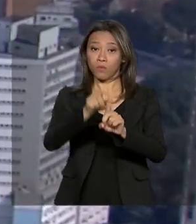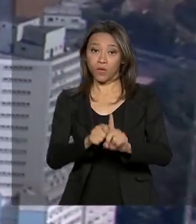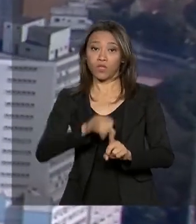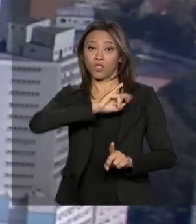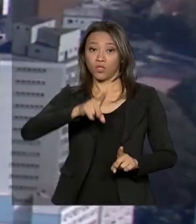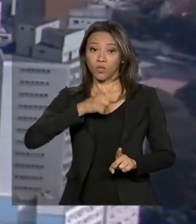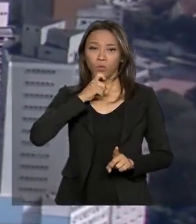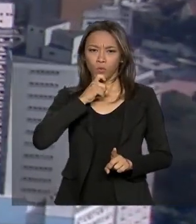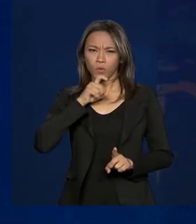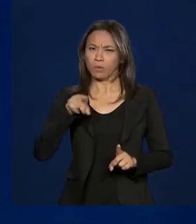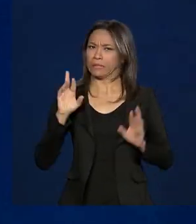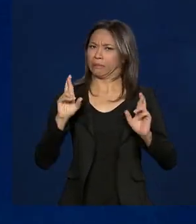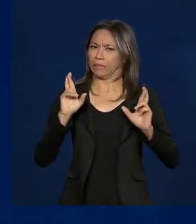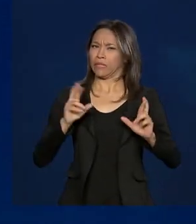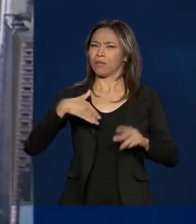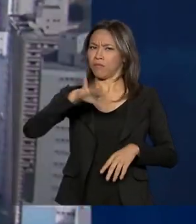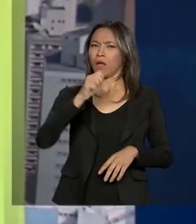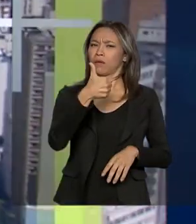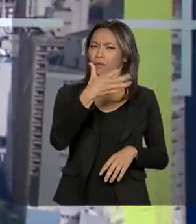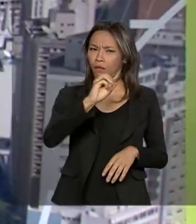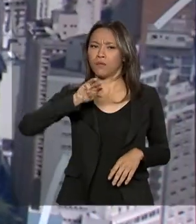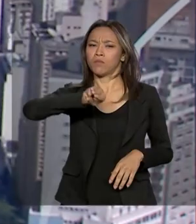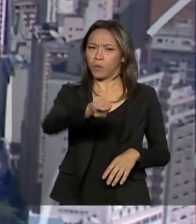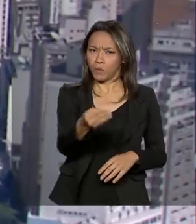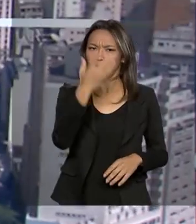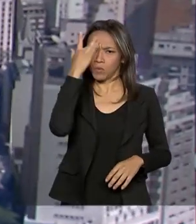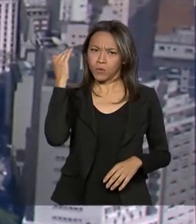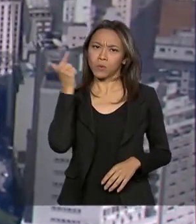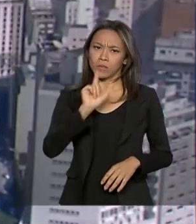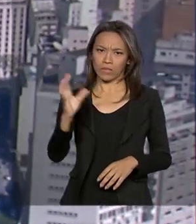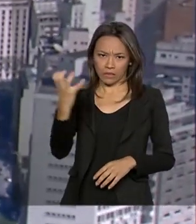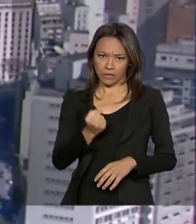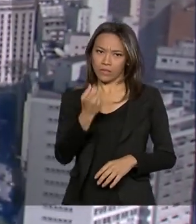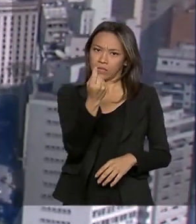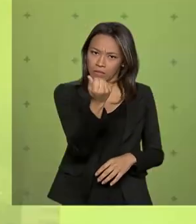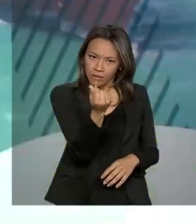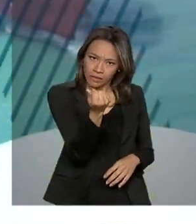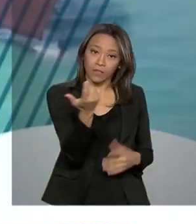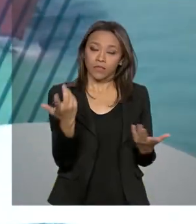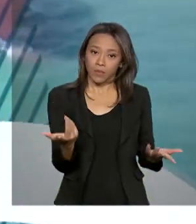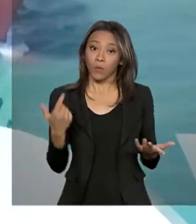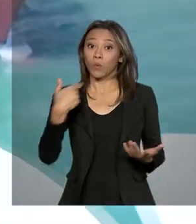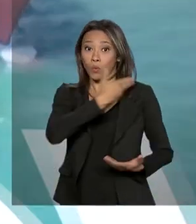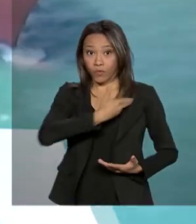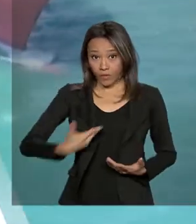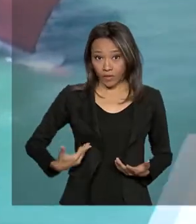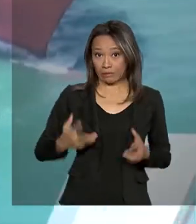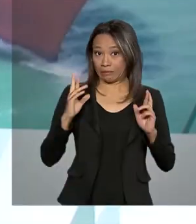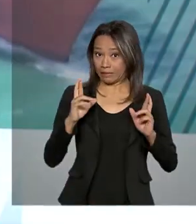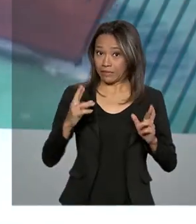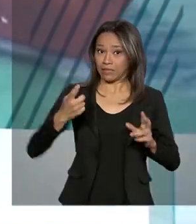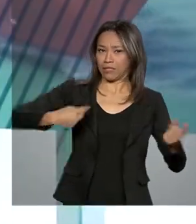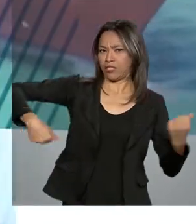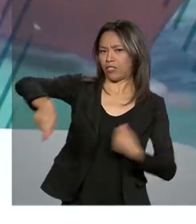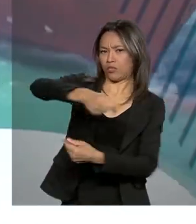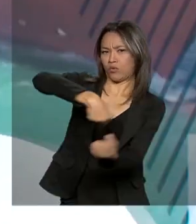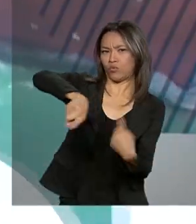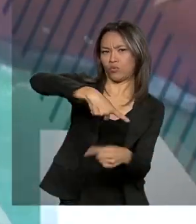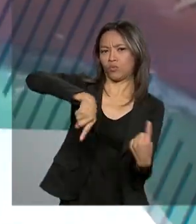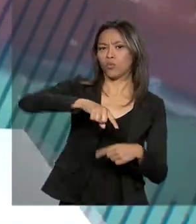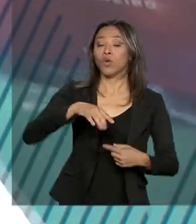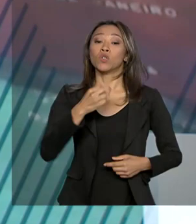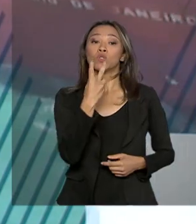de que mais de 10 milhões de pessoas sejam beneficiadas. Com isso, o governo espera a circulação de cerca de R$ 2